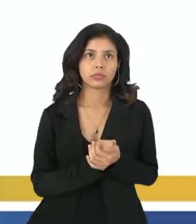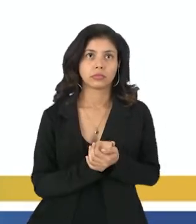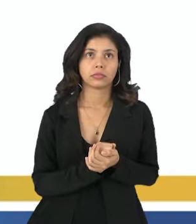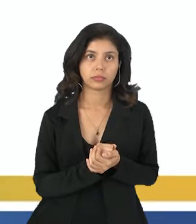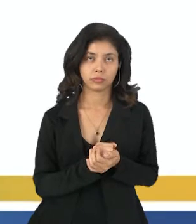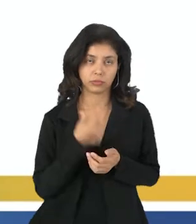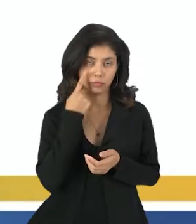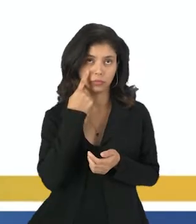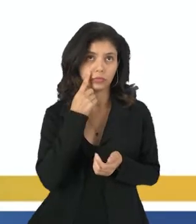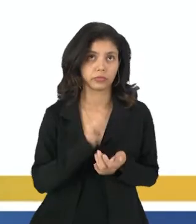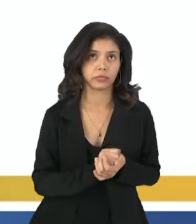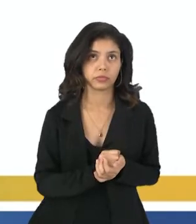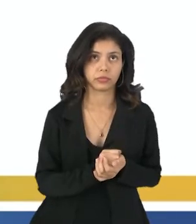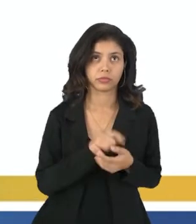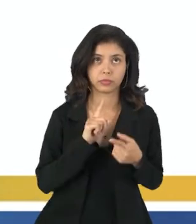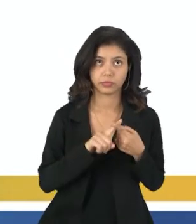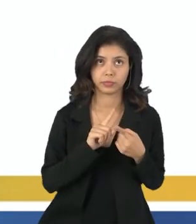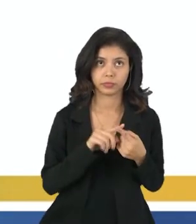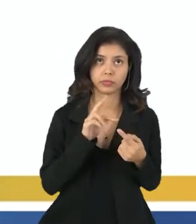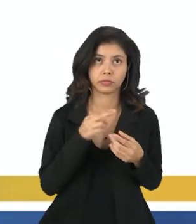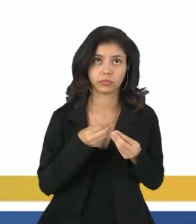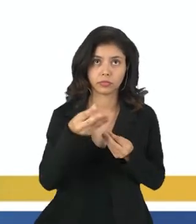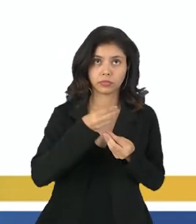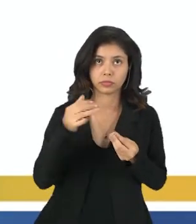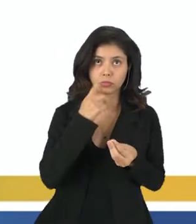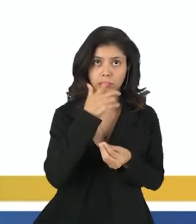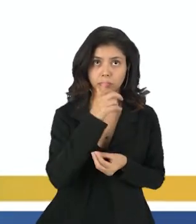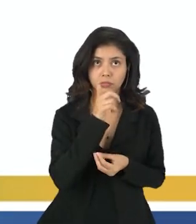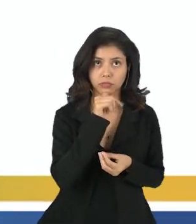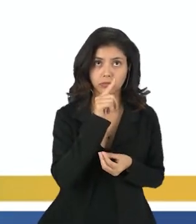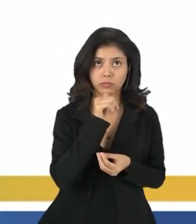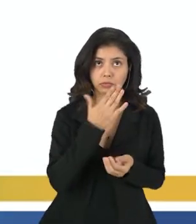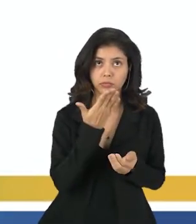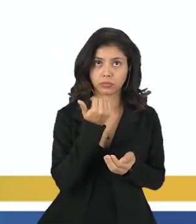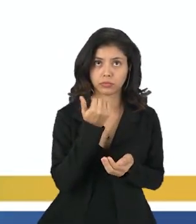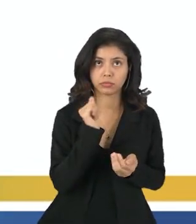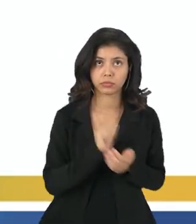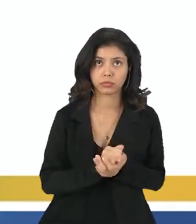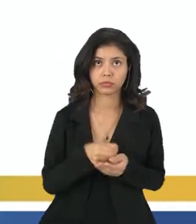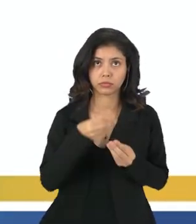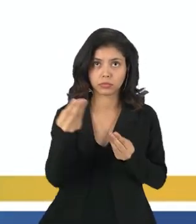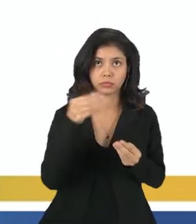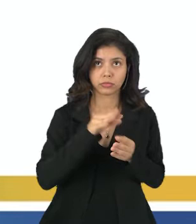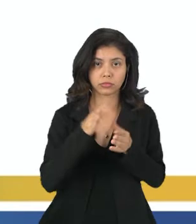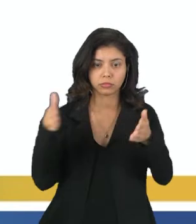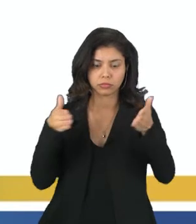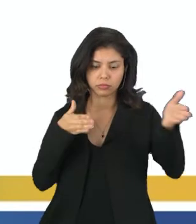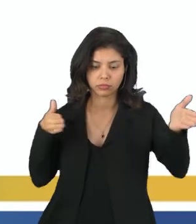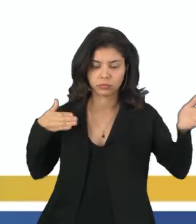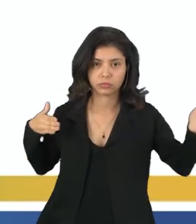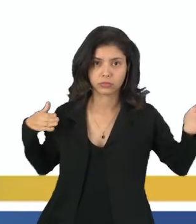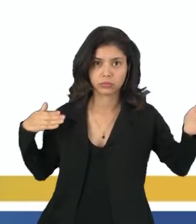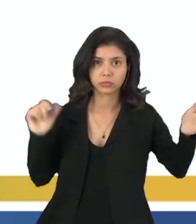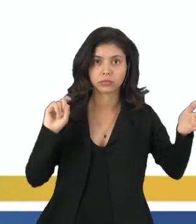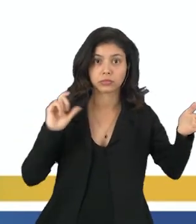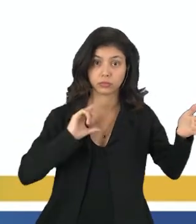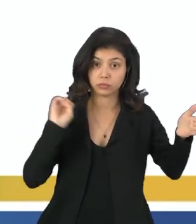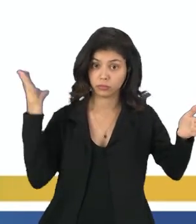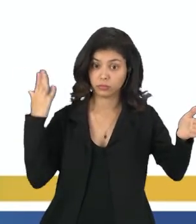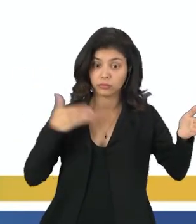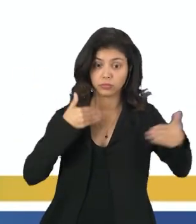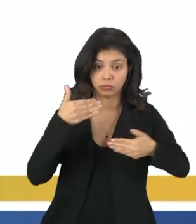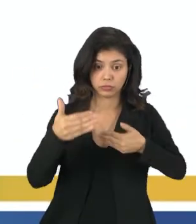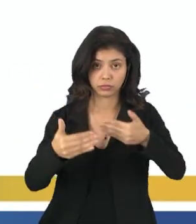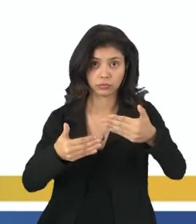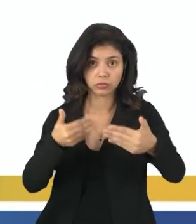E aí vamos ver ali. Número 1. Distribuir os alimentos nas prateleiras, deixando espaços vazios entre eles, para que ocorra a circulação de